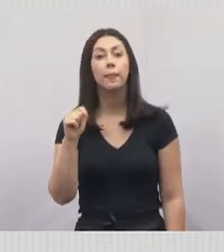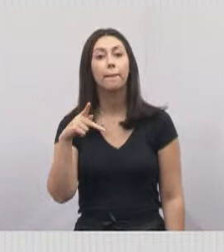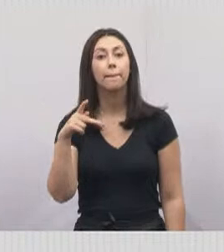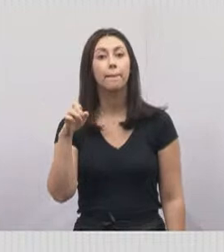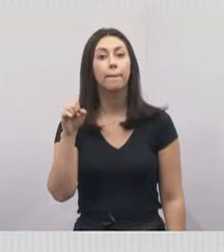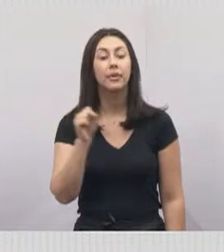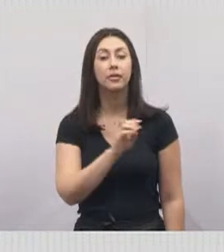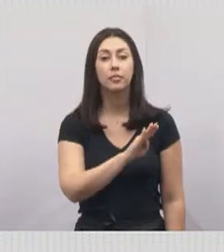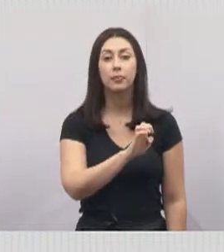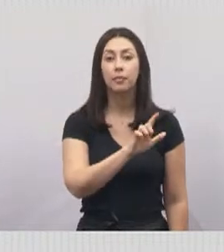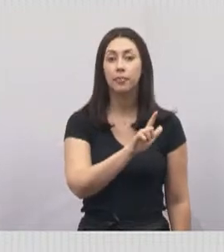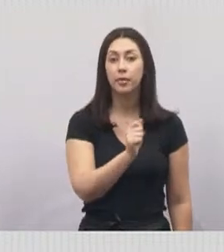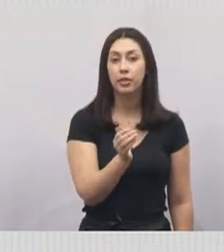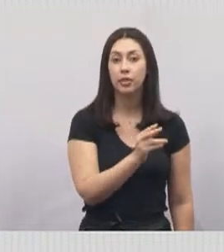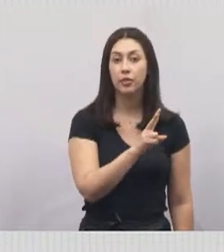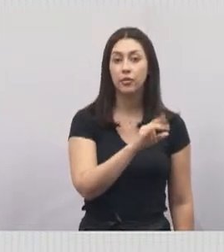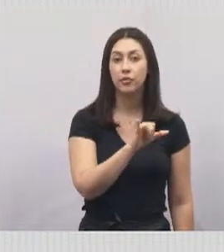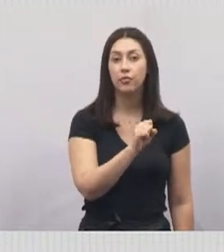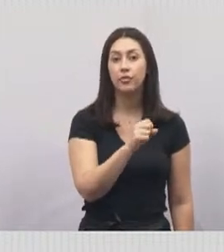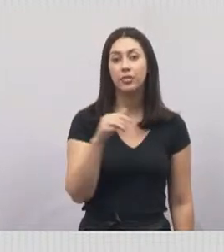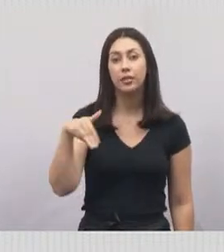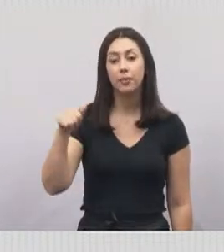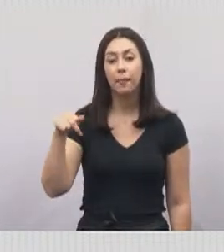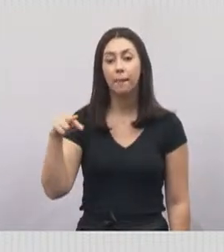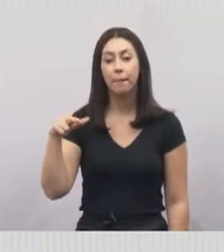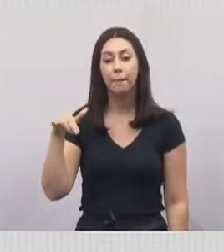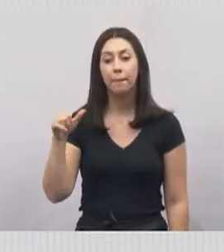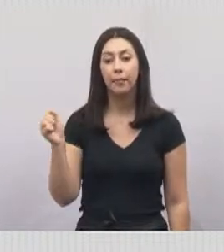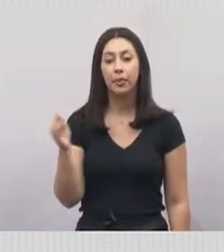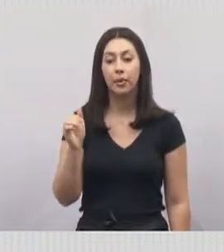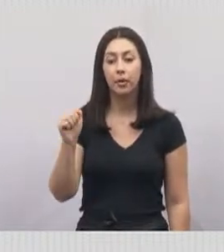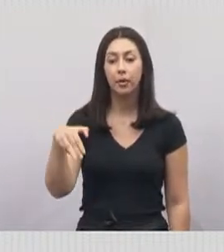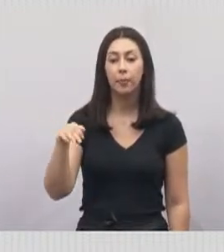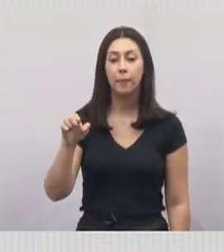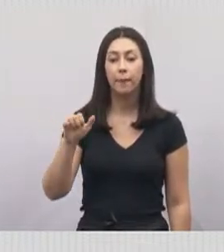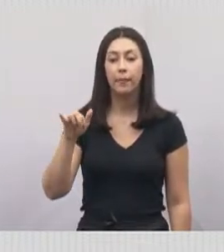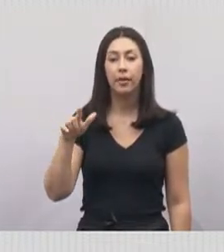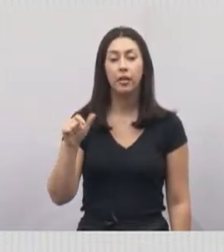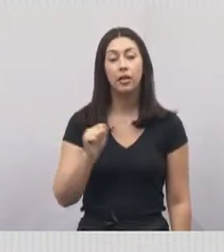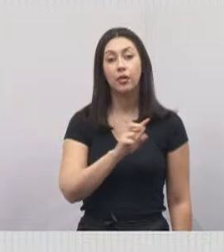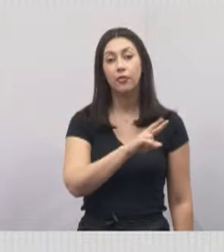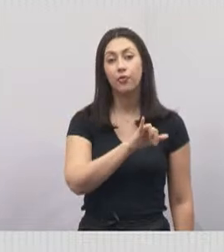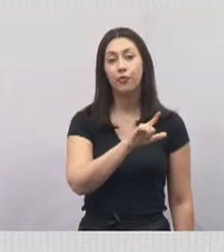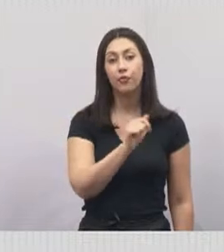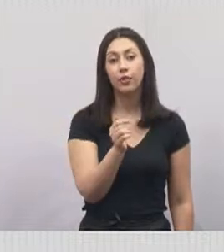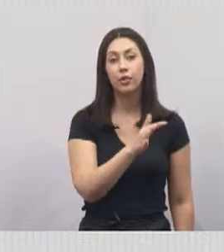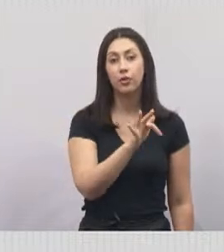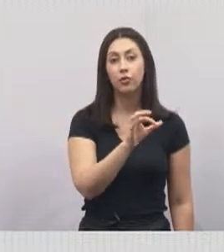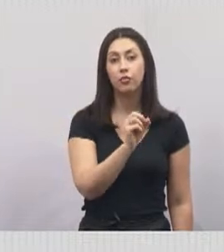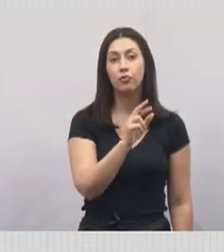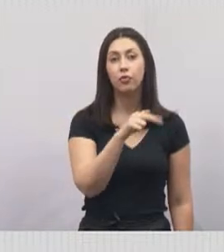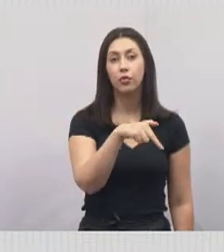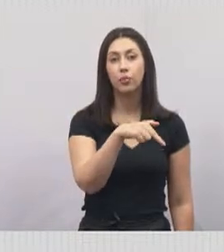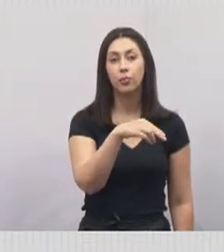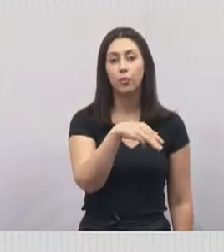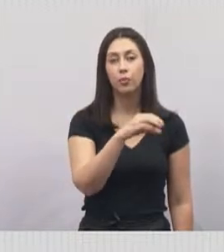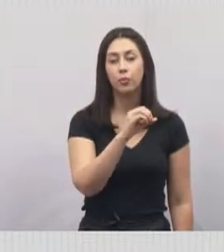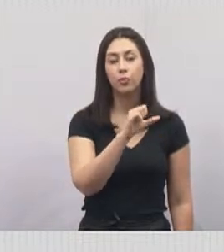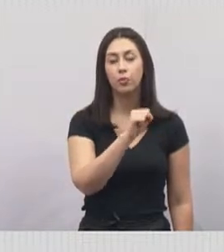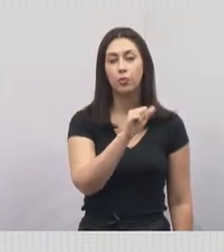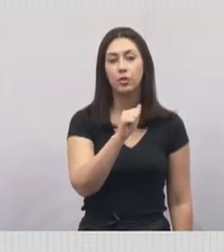Bela Vista, Jardim Maria Amélia, Vila Formosa, Jardim Paraíba,